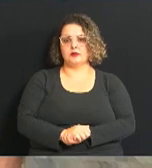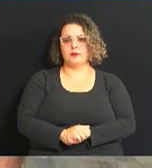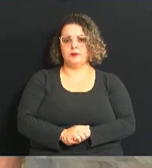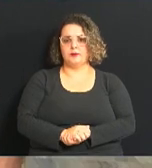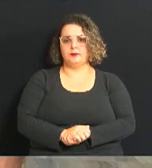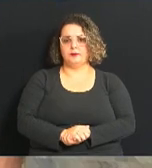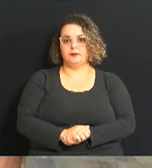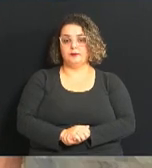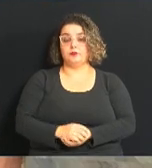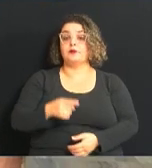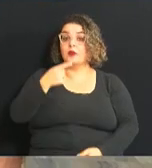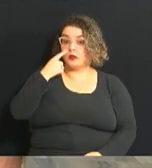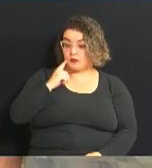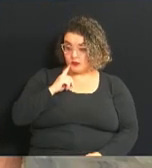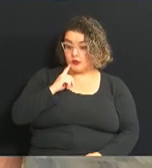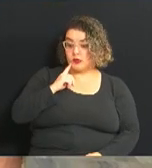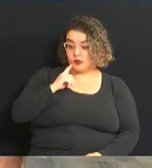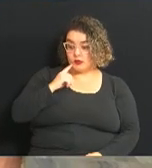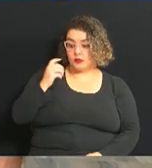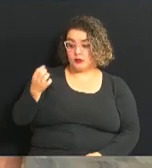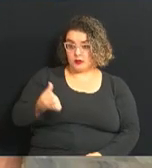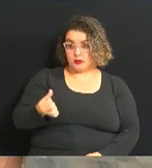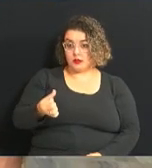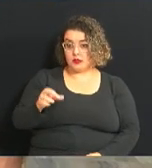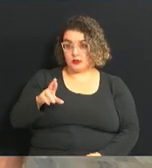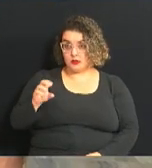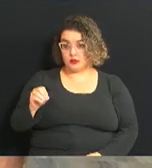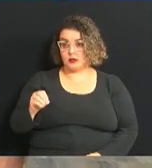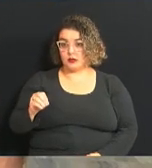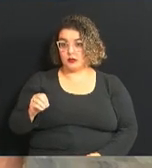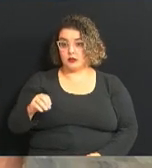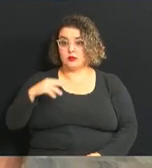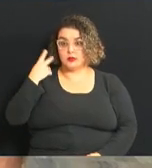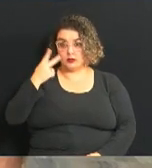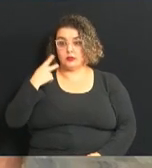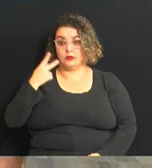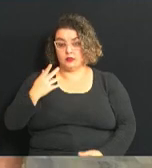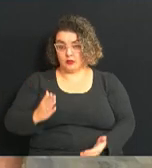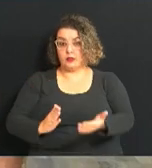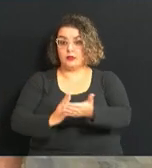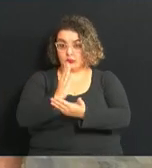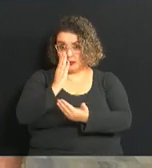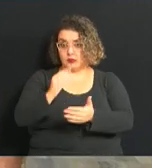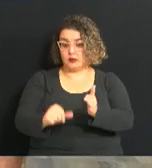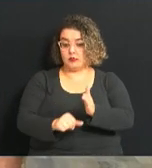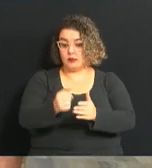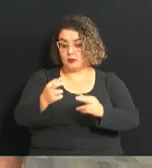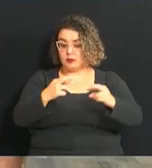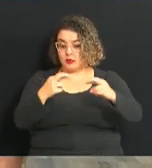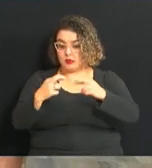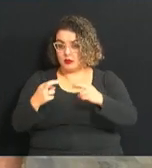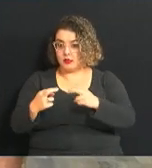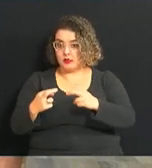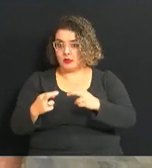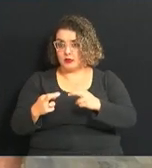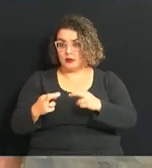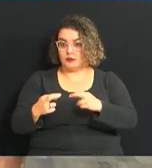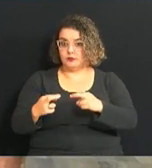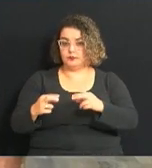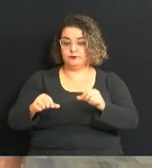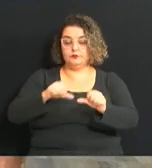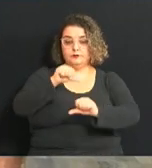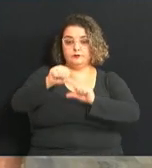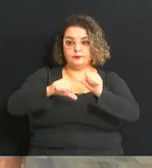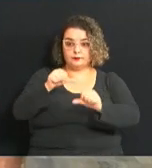E, Vivi, ainda na sexta reunião ordinária, os parlamentares aprovaram, em primeira análise, uma mudança para o